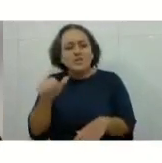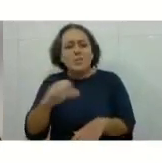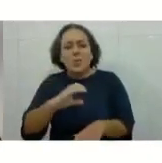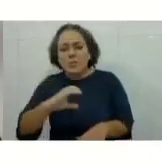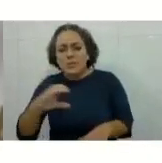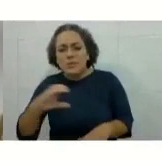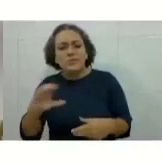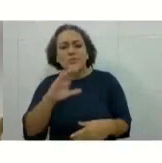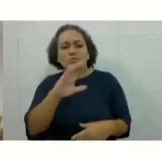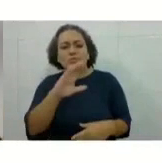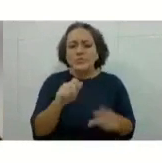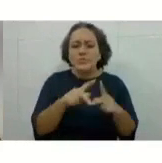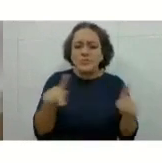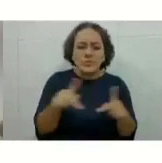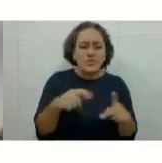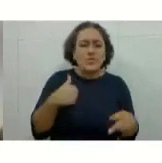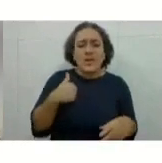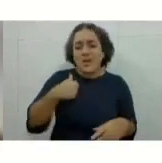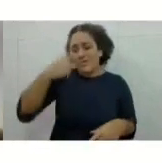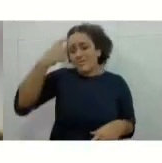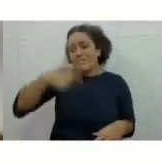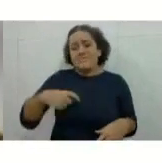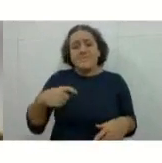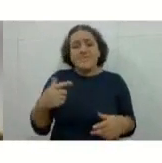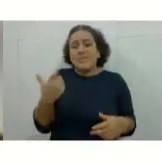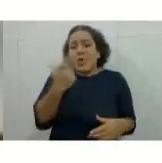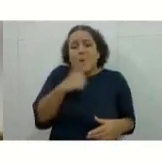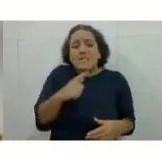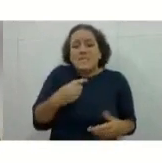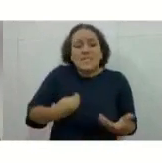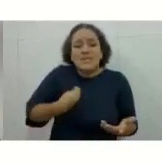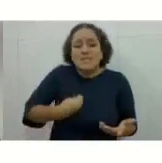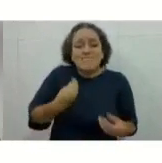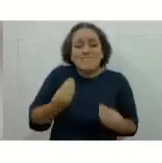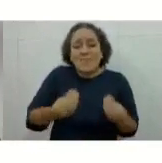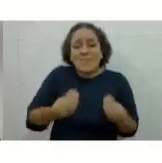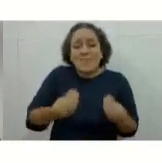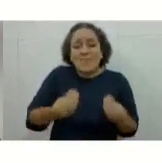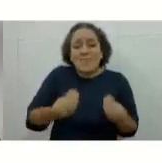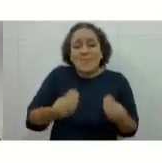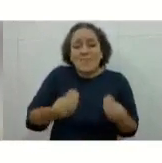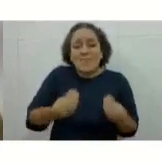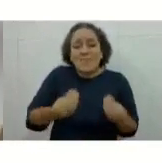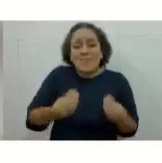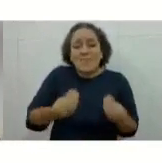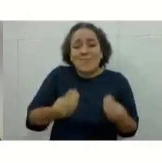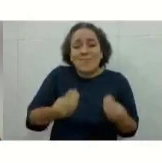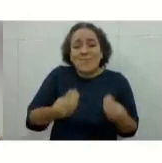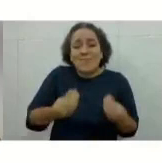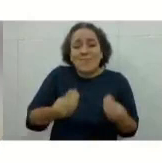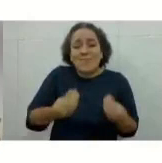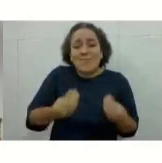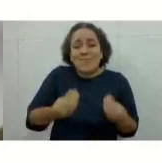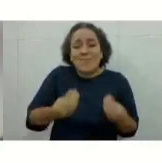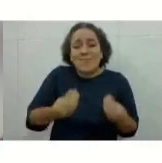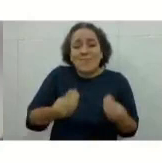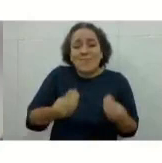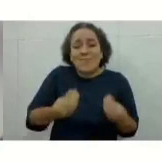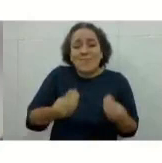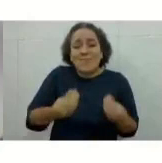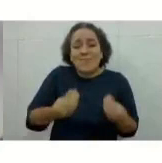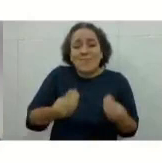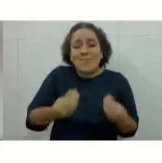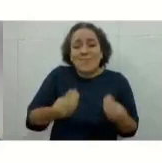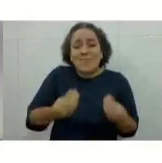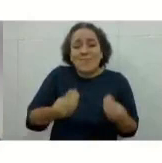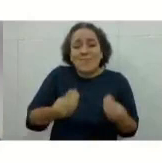ser feita, a única coisa que vocês não podem fazer é sumir, né? Sem falar nada, porque vocês ficam sozinhos e vocês não estão aqui para ficar